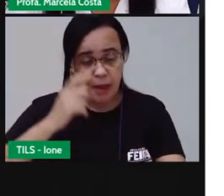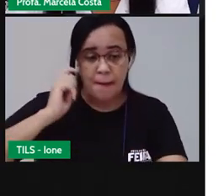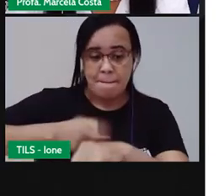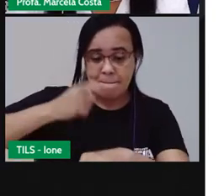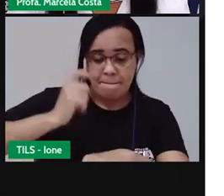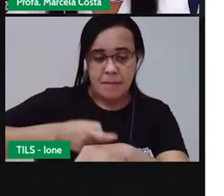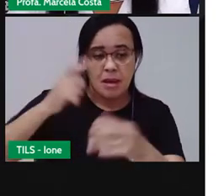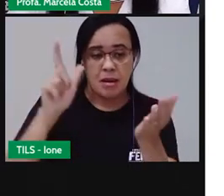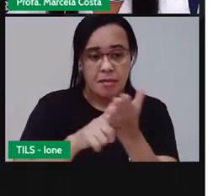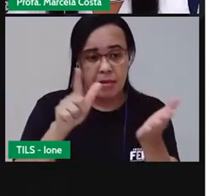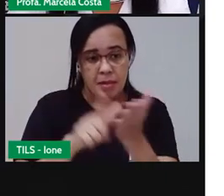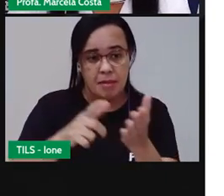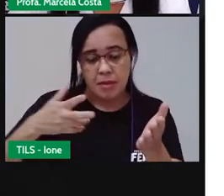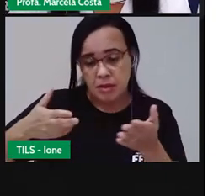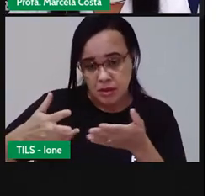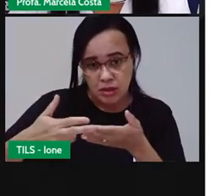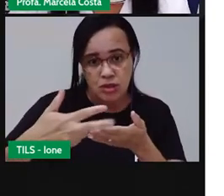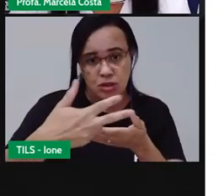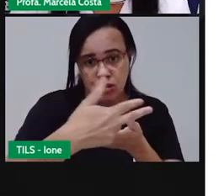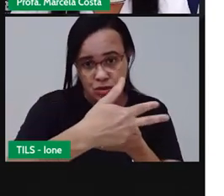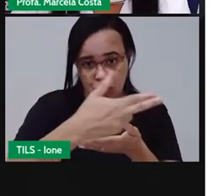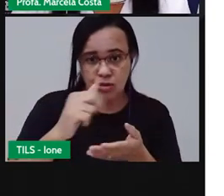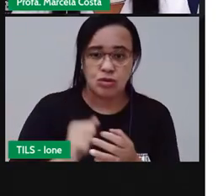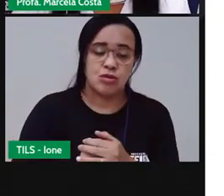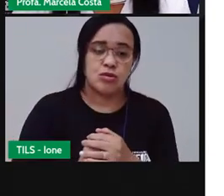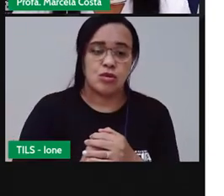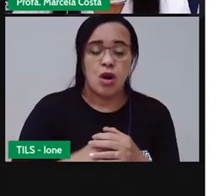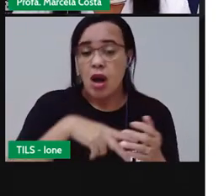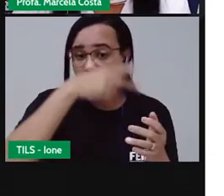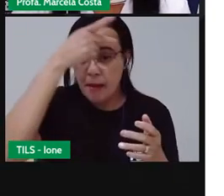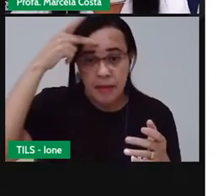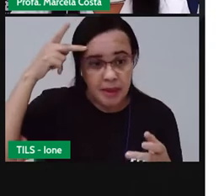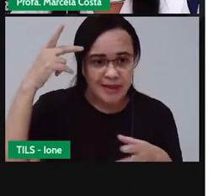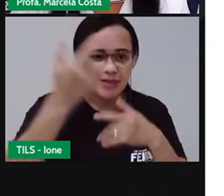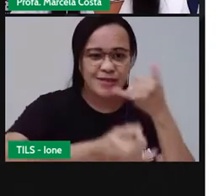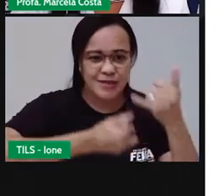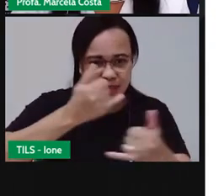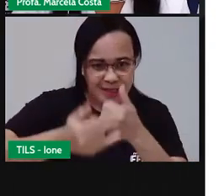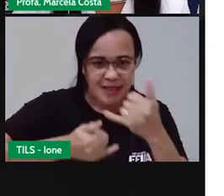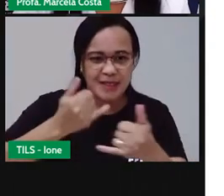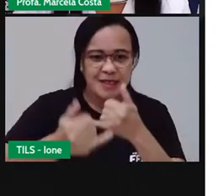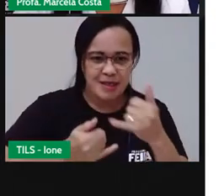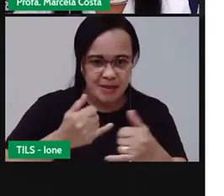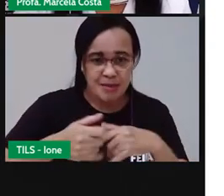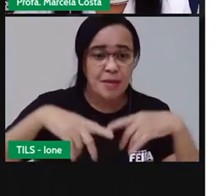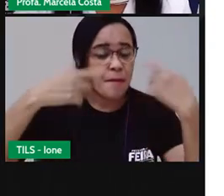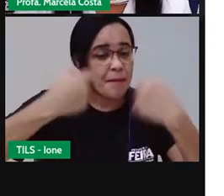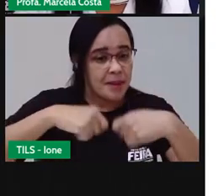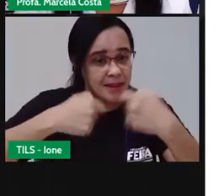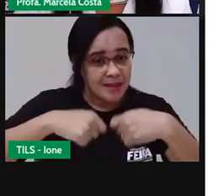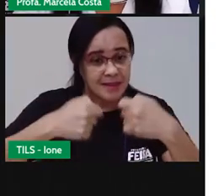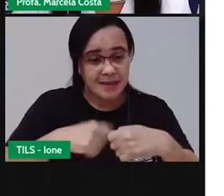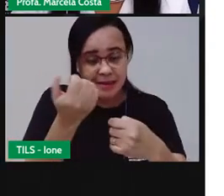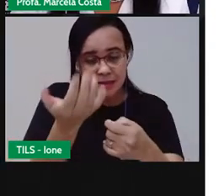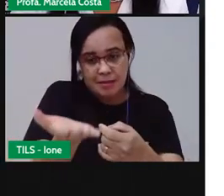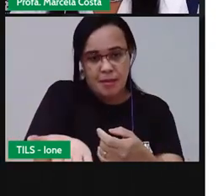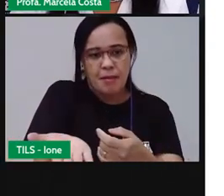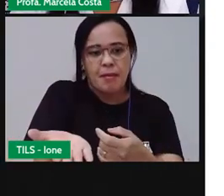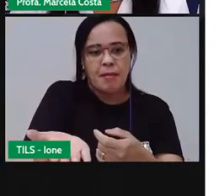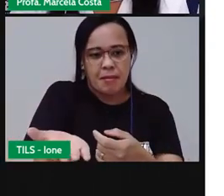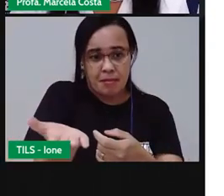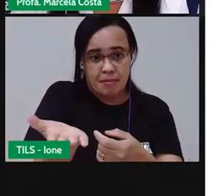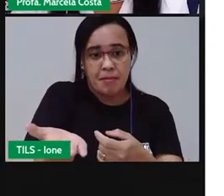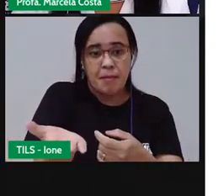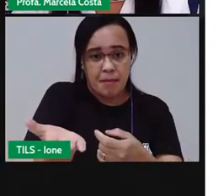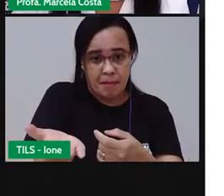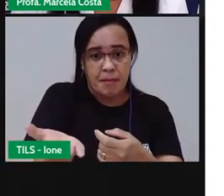pedra, papel e tesoura, os jogadores devem esticar a mão, no